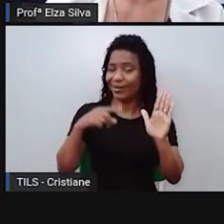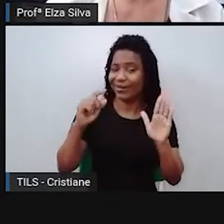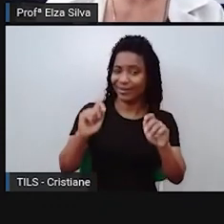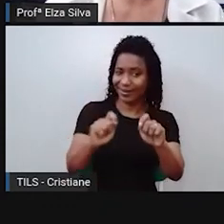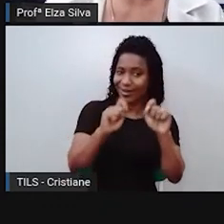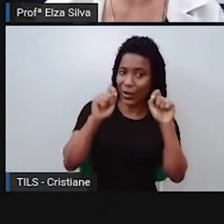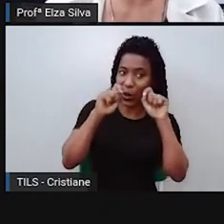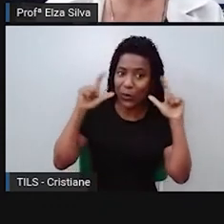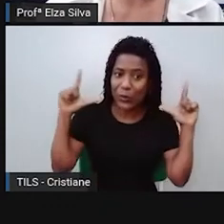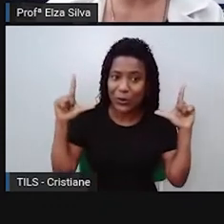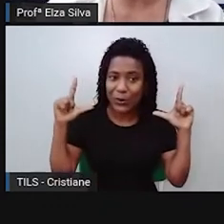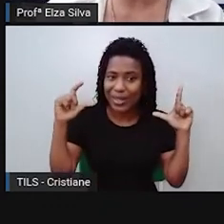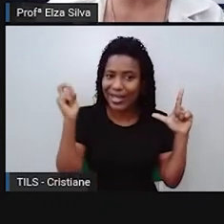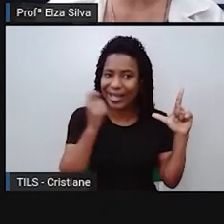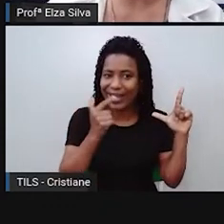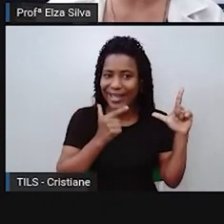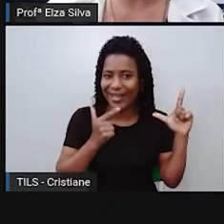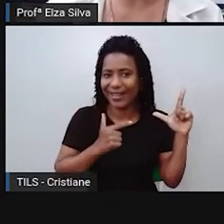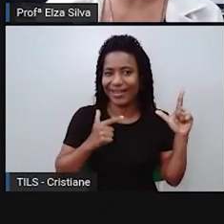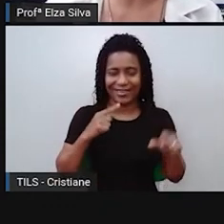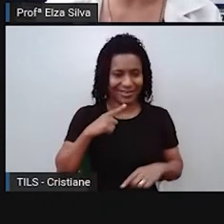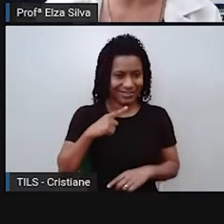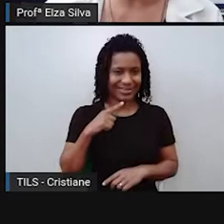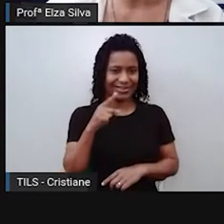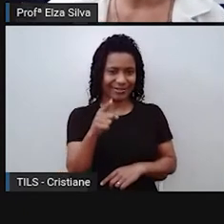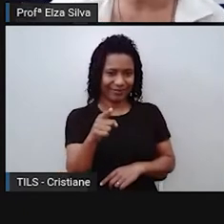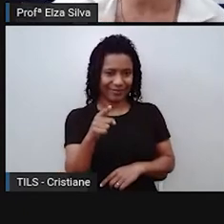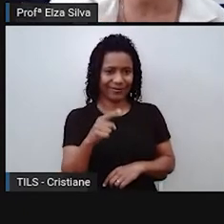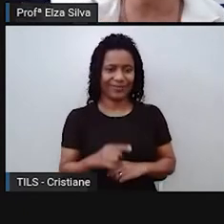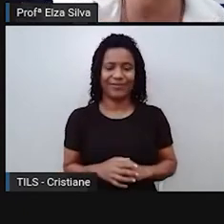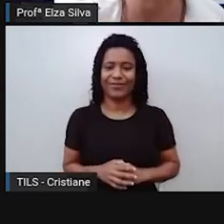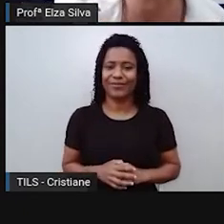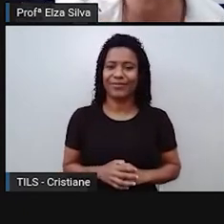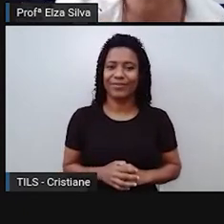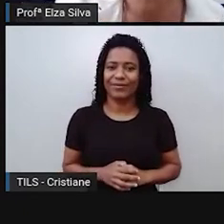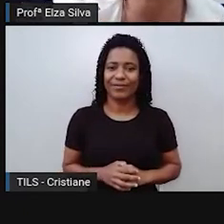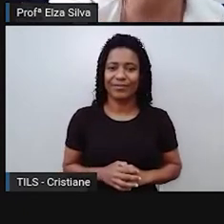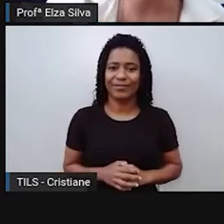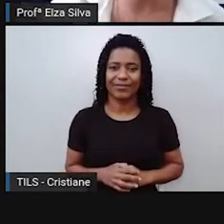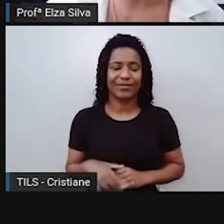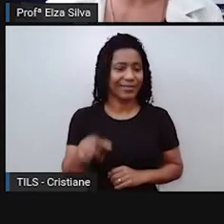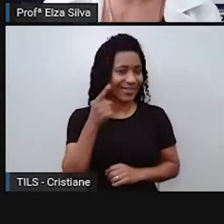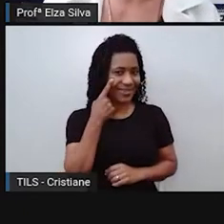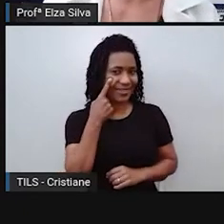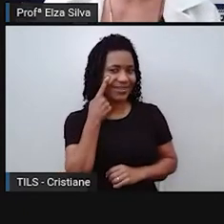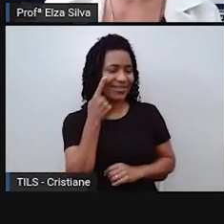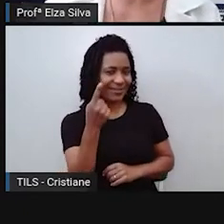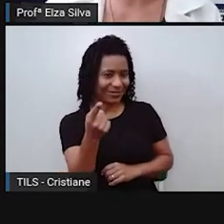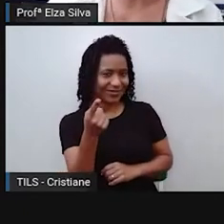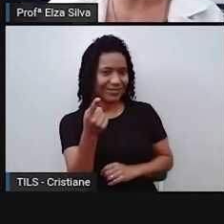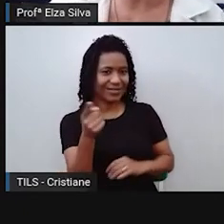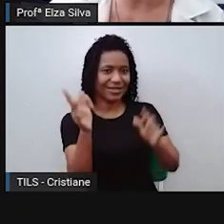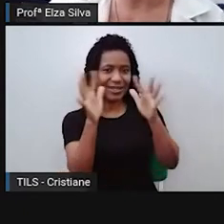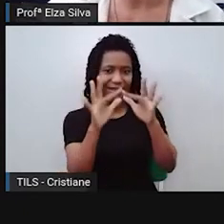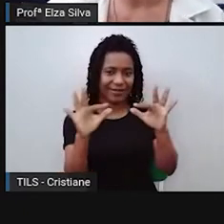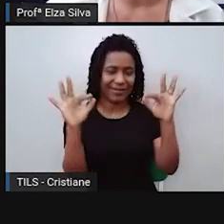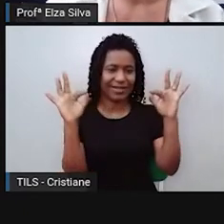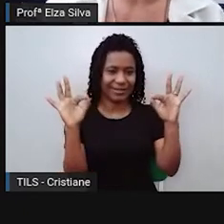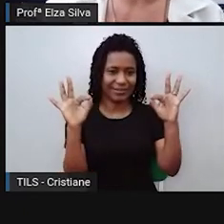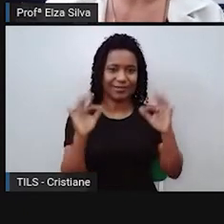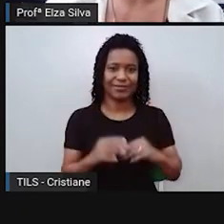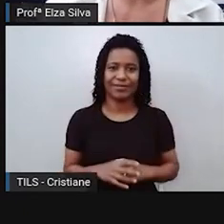Mas vejamos aqui as frases que Donald Trump repetia cotidianamente na sua campanha.